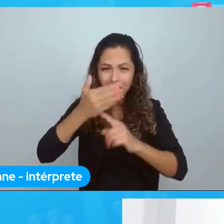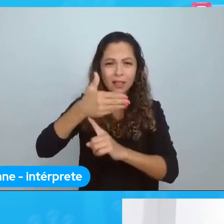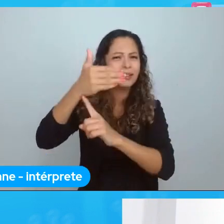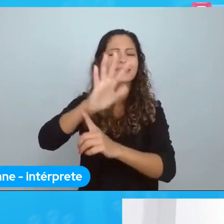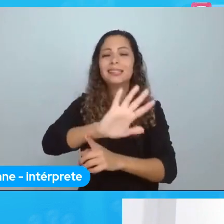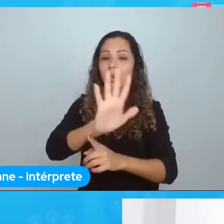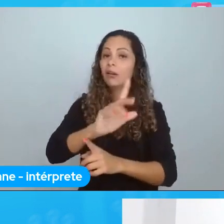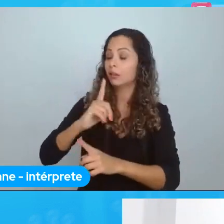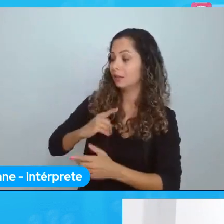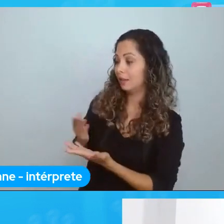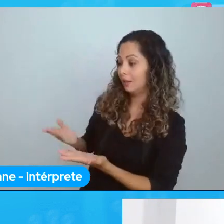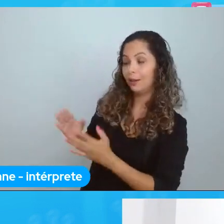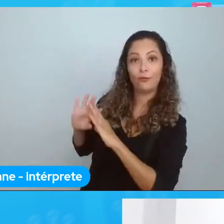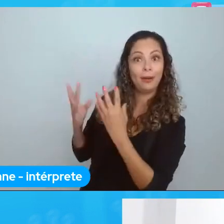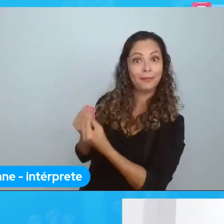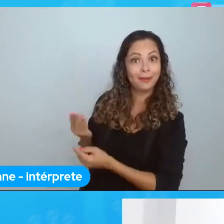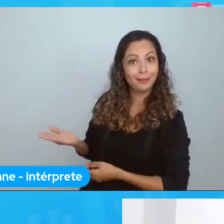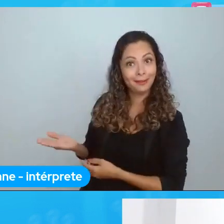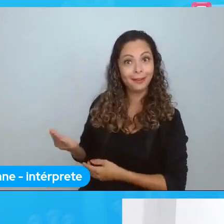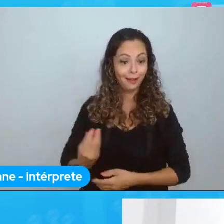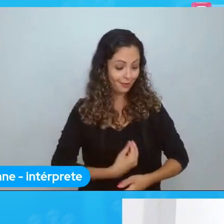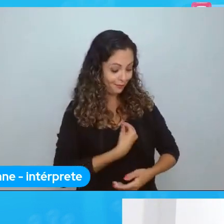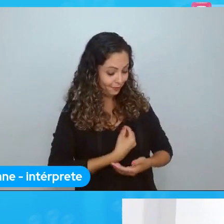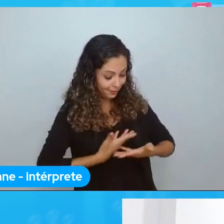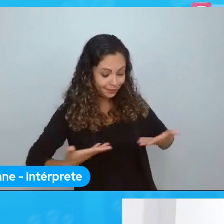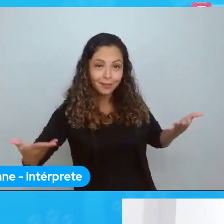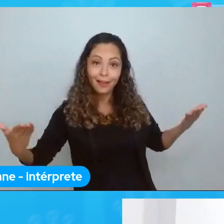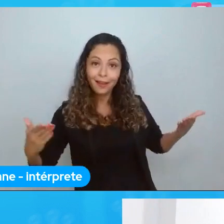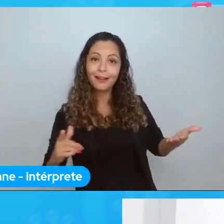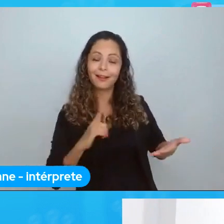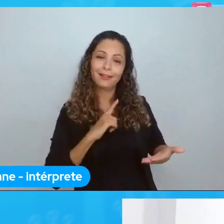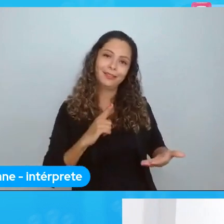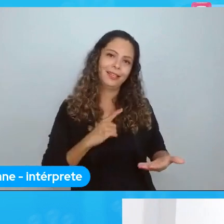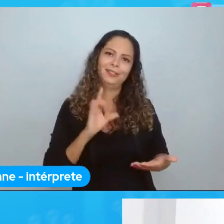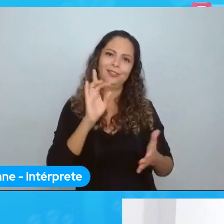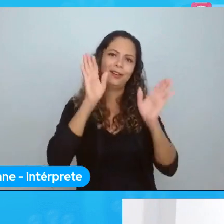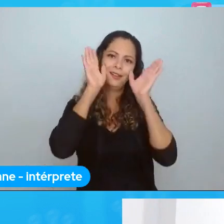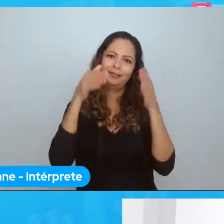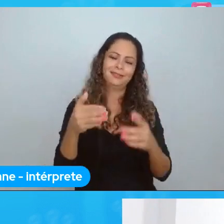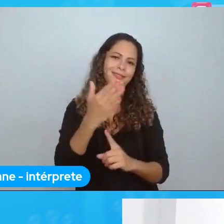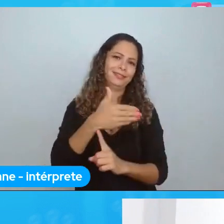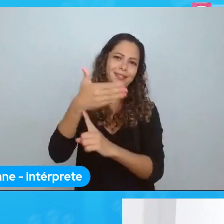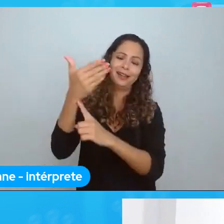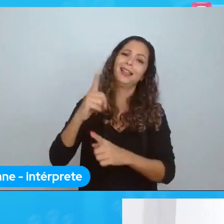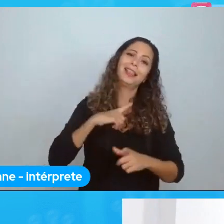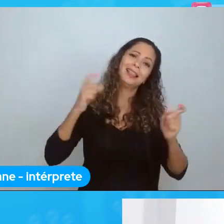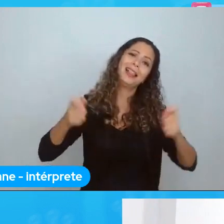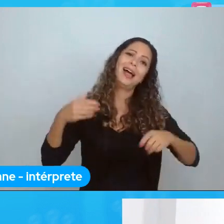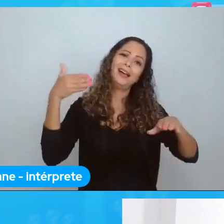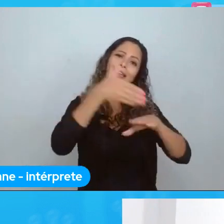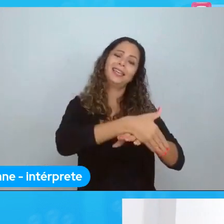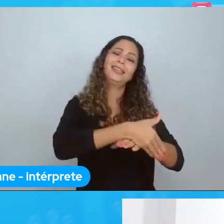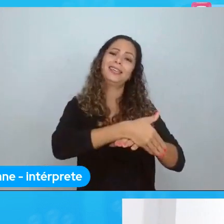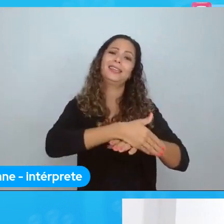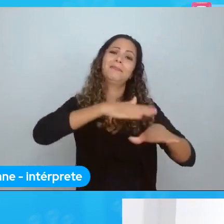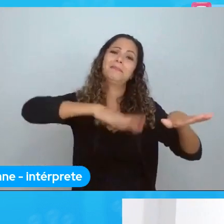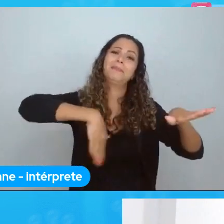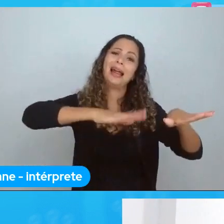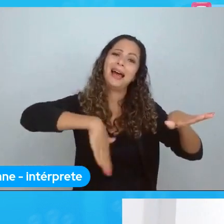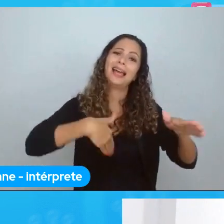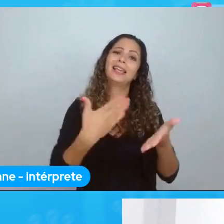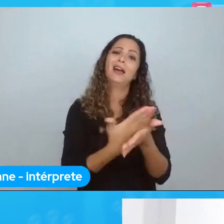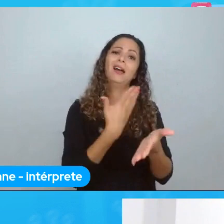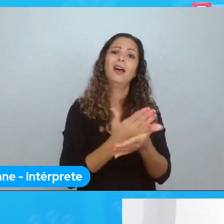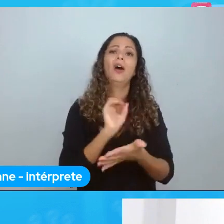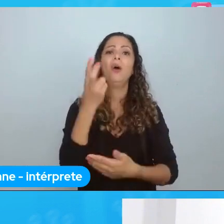família. Tem um monte de coisa que existe além da tecnologia. Como ler um livro e ir numa praia é fazer viver o completo ócio. Quando